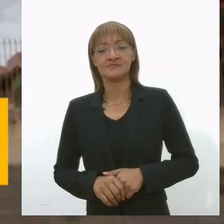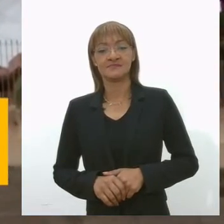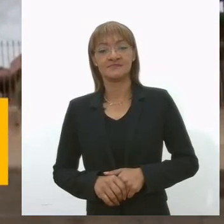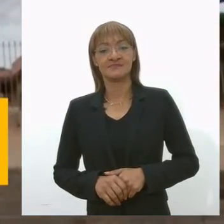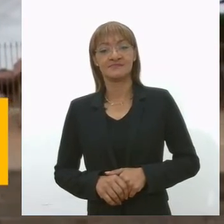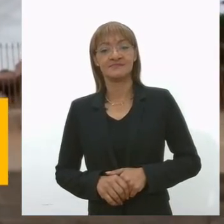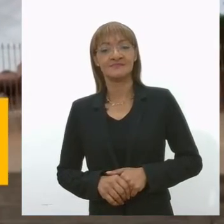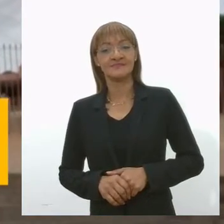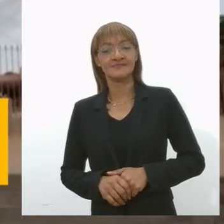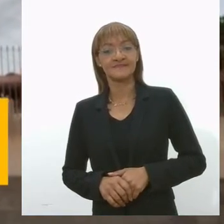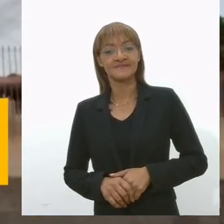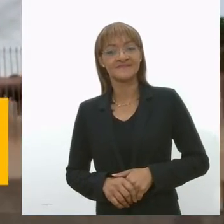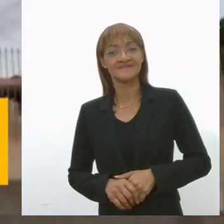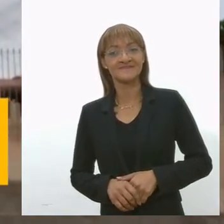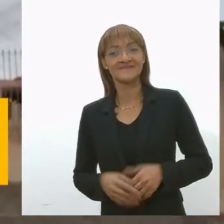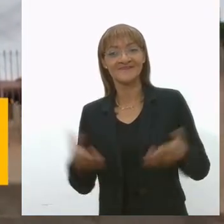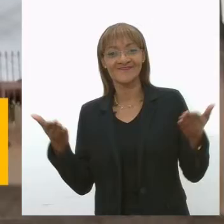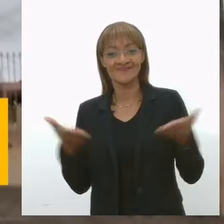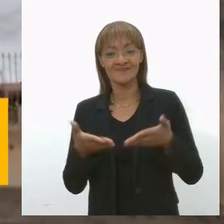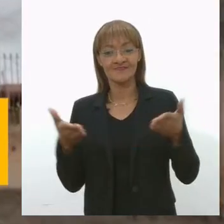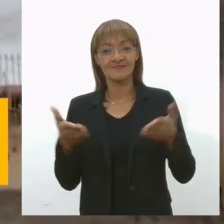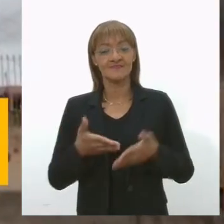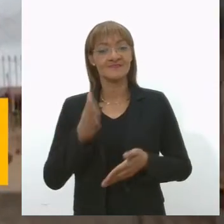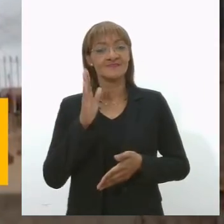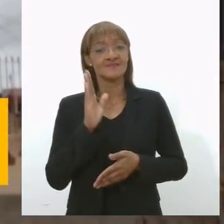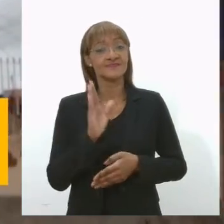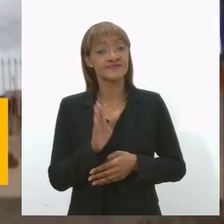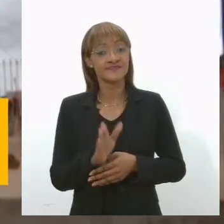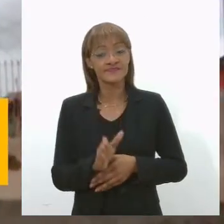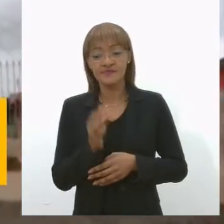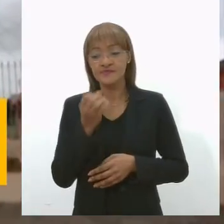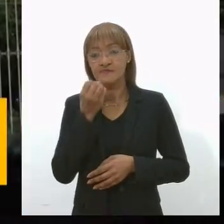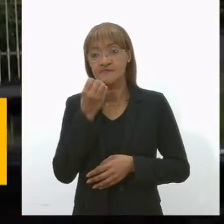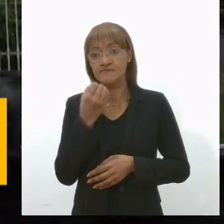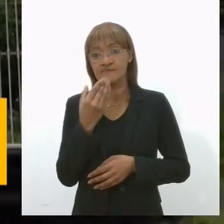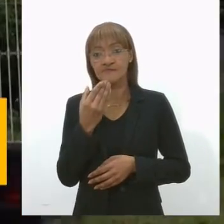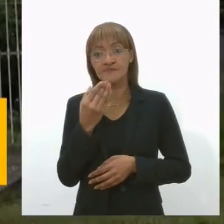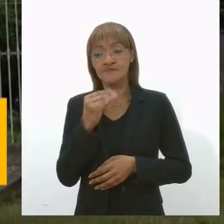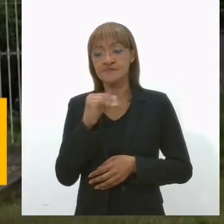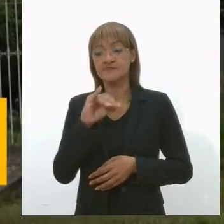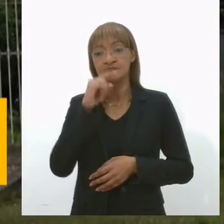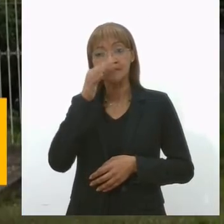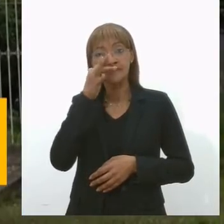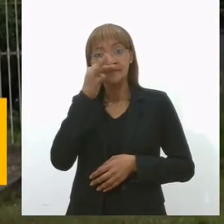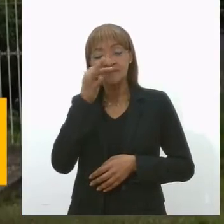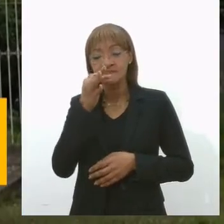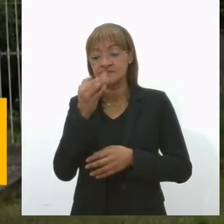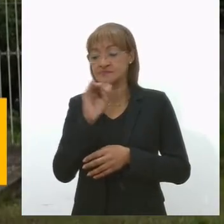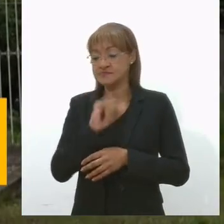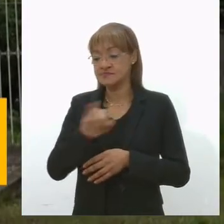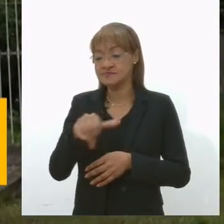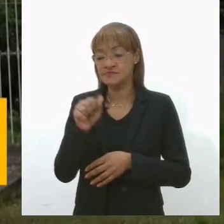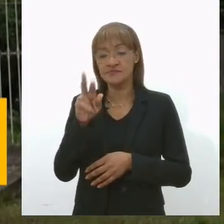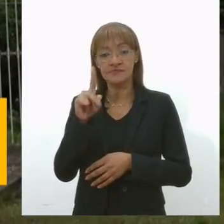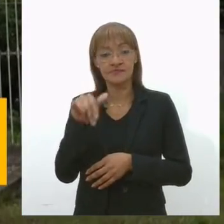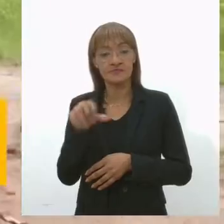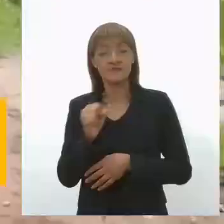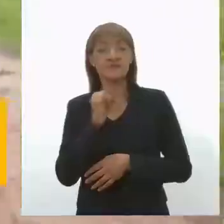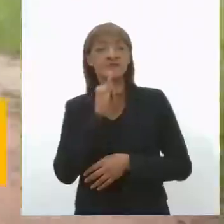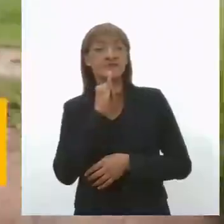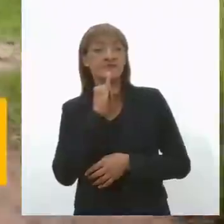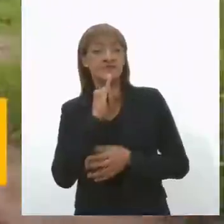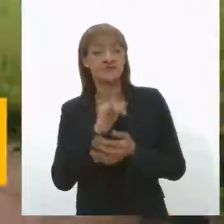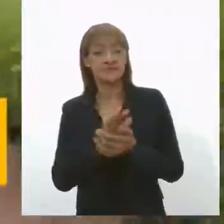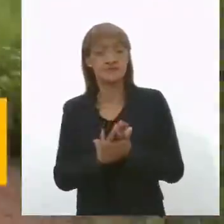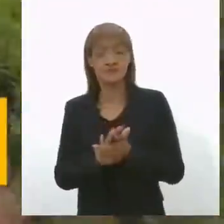O destino de hoje é o povoado Bom Jardim, no município de Itabaiana. Mas a nossa viagem não termina aqui na sede do povoado.